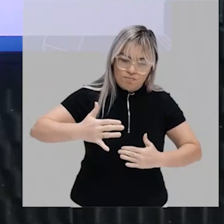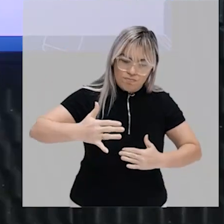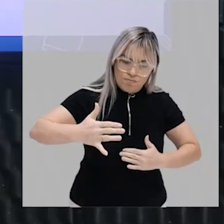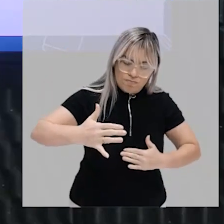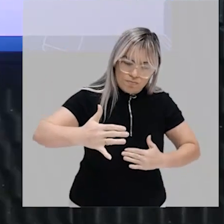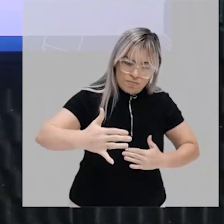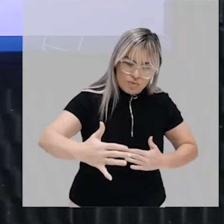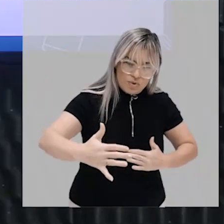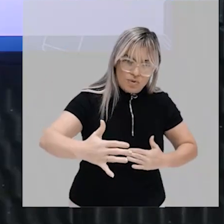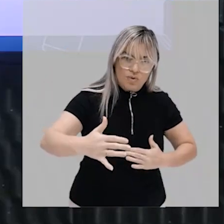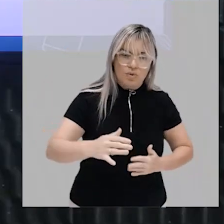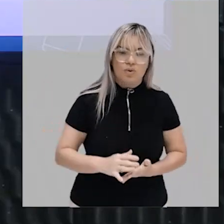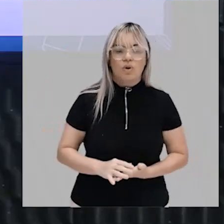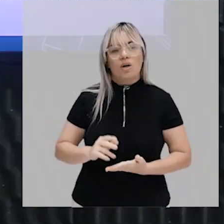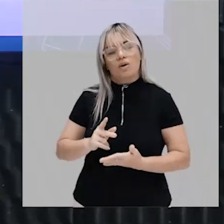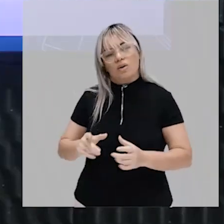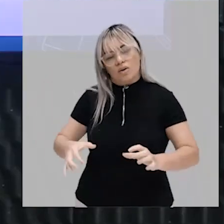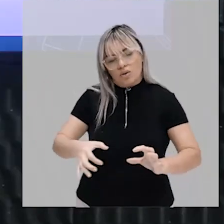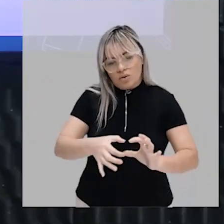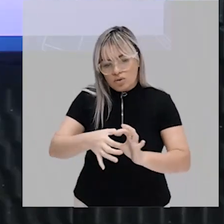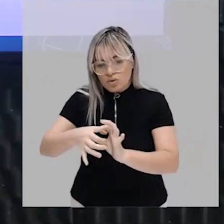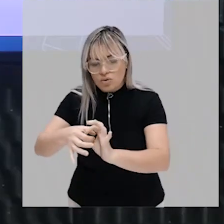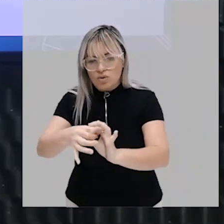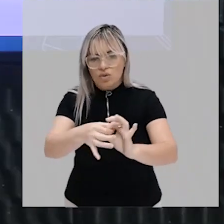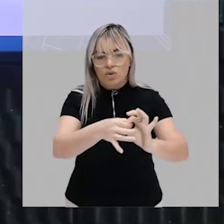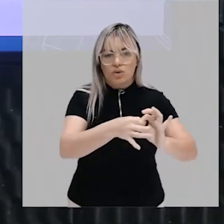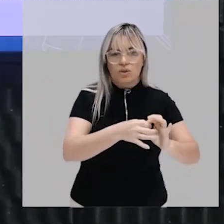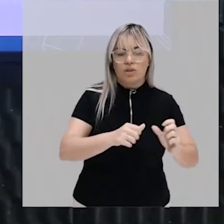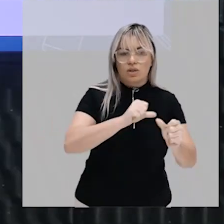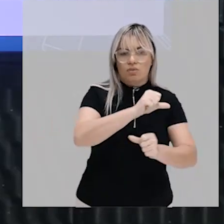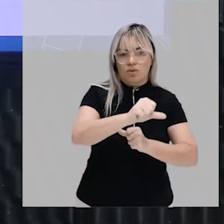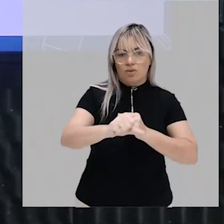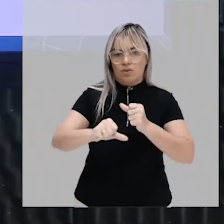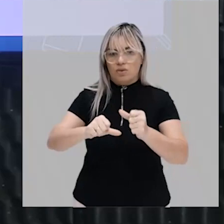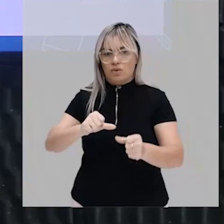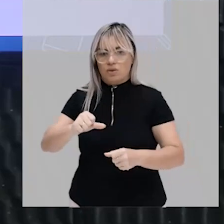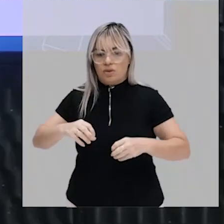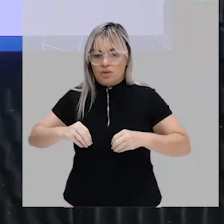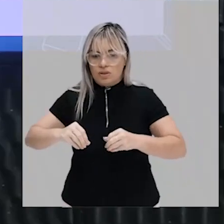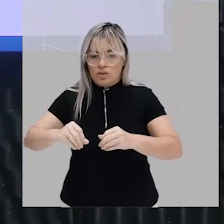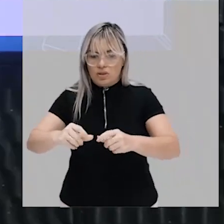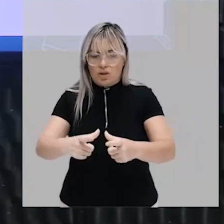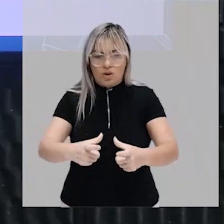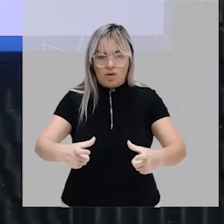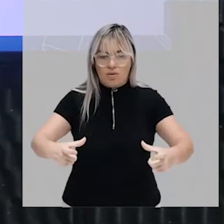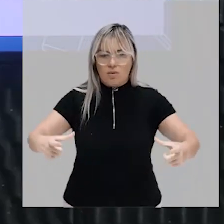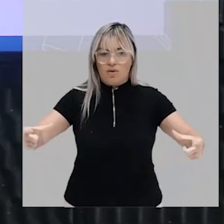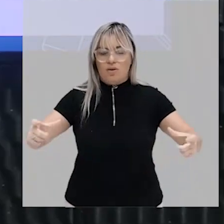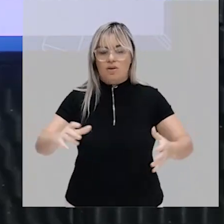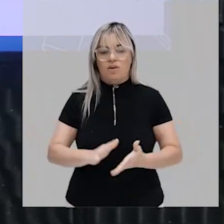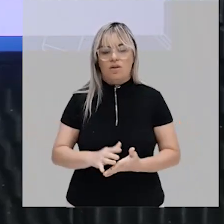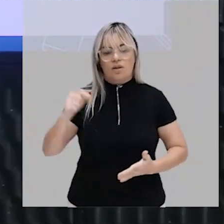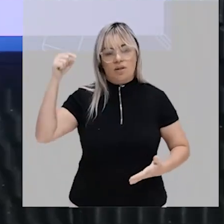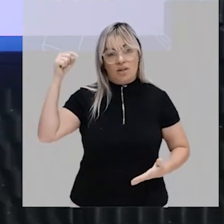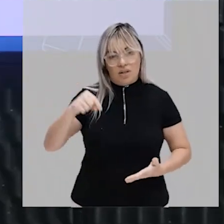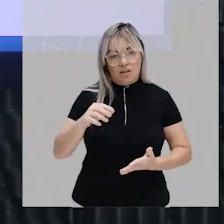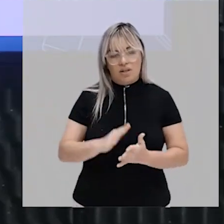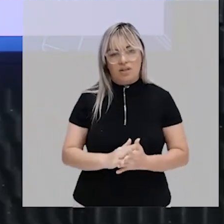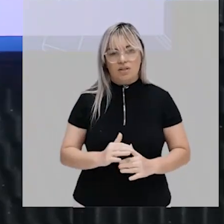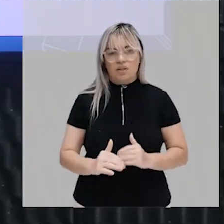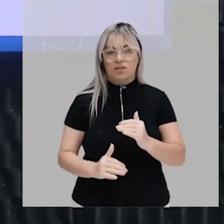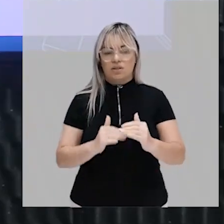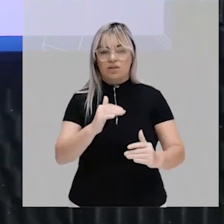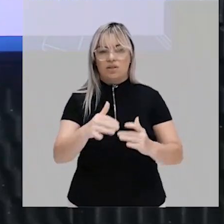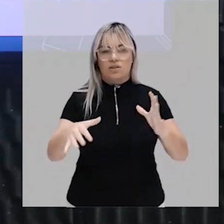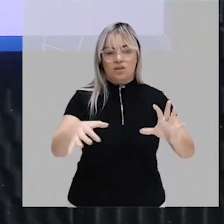como são hoje com território maior esse processo de unificação territorial de junção